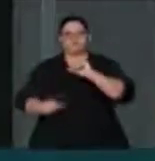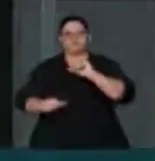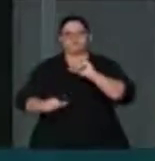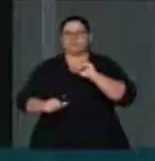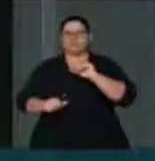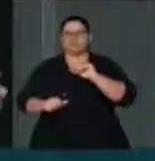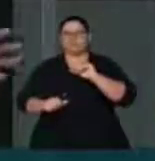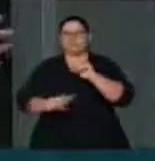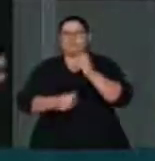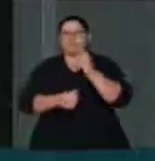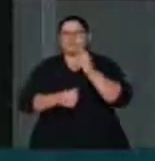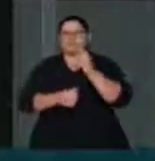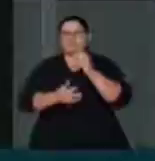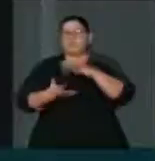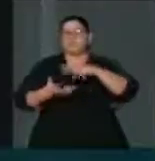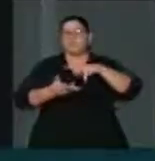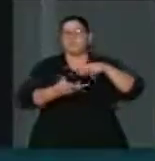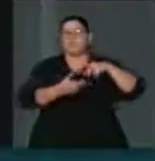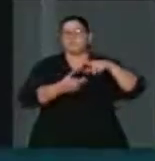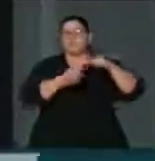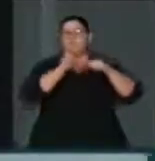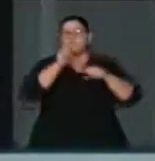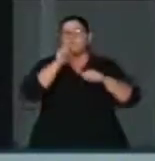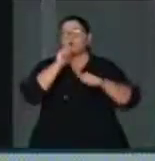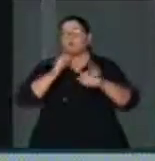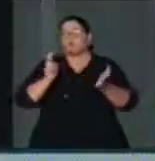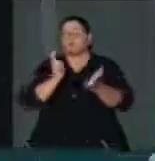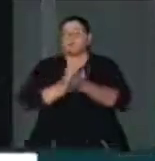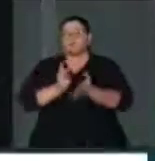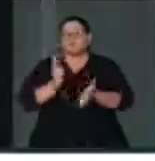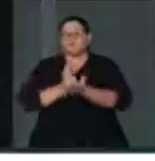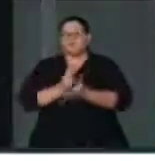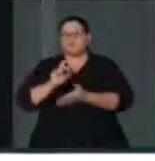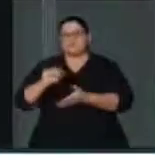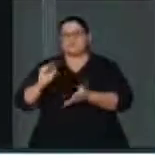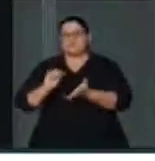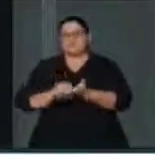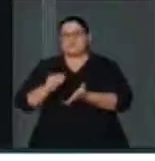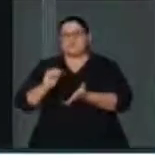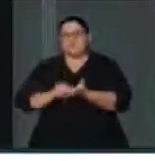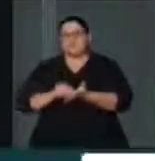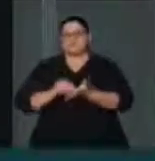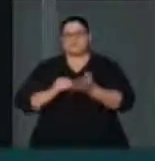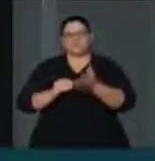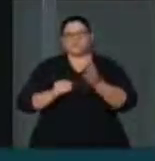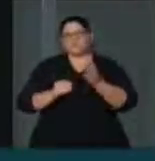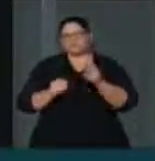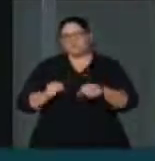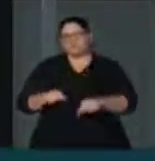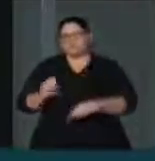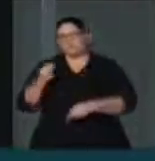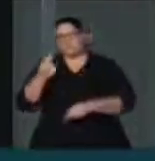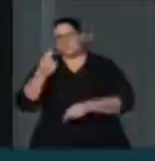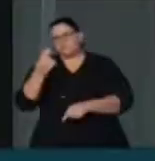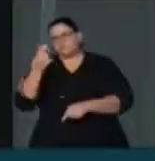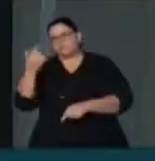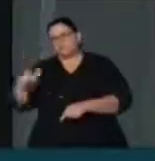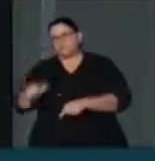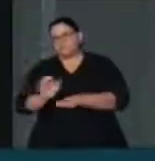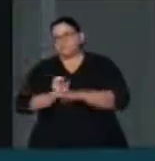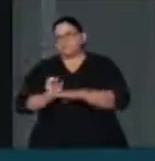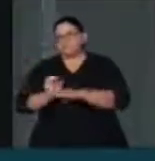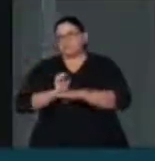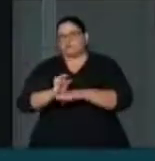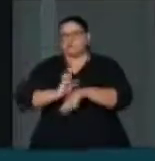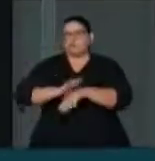mesma no planeta. Se ela falta aqui ou falta lá em determinada época do ano, depende de nós. Depende da maneira que